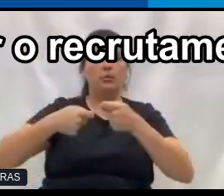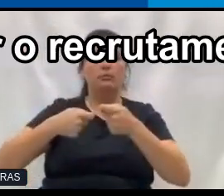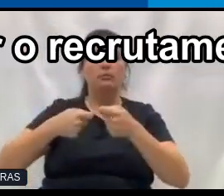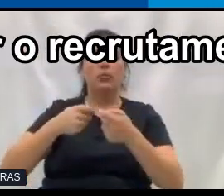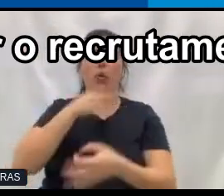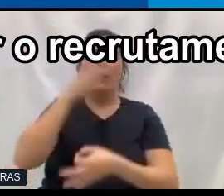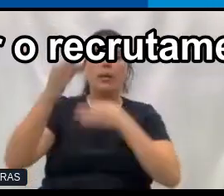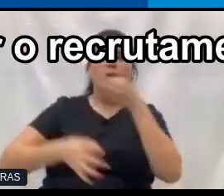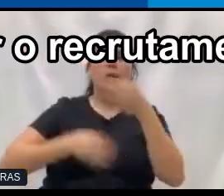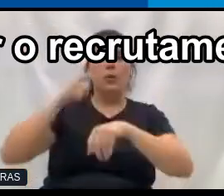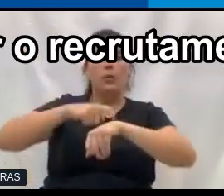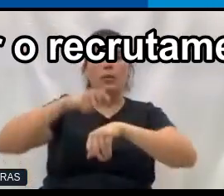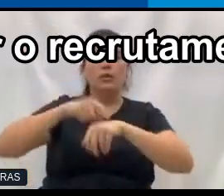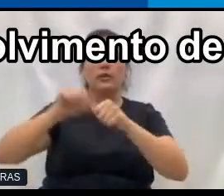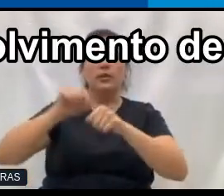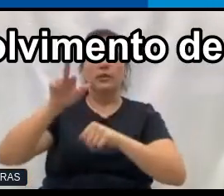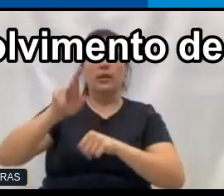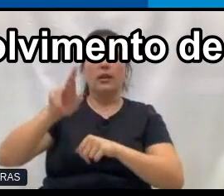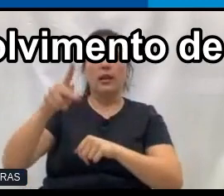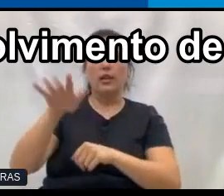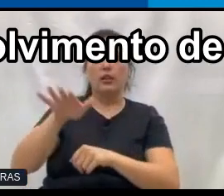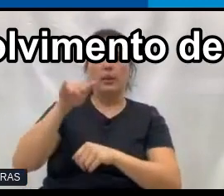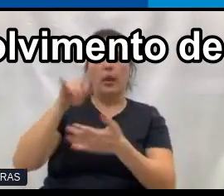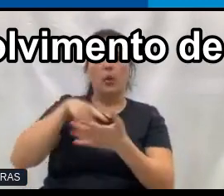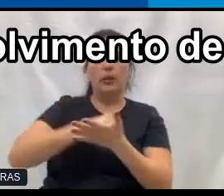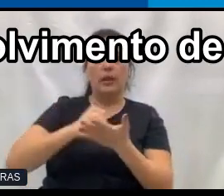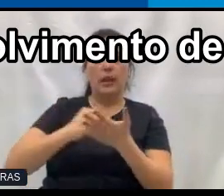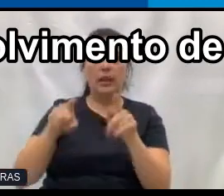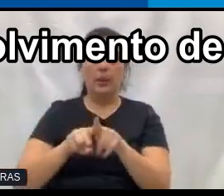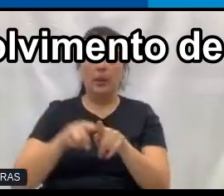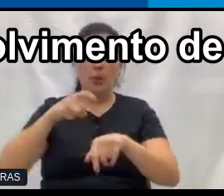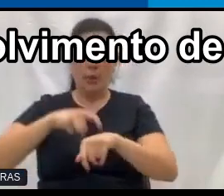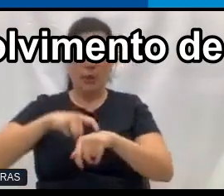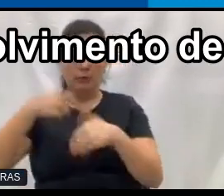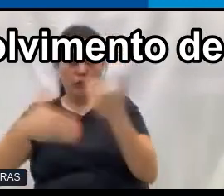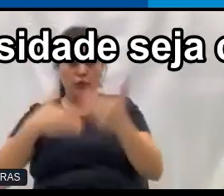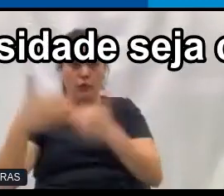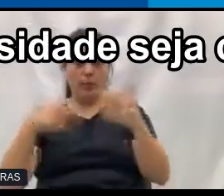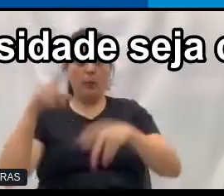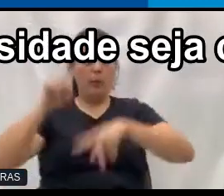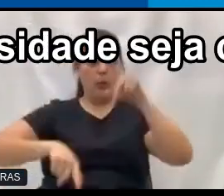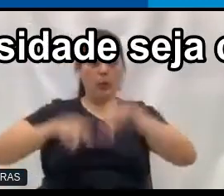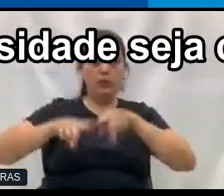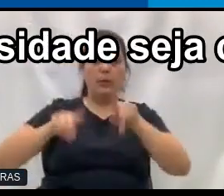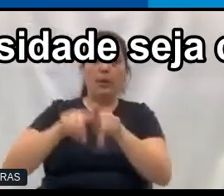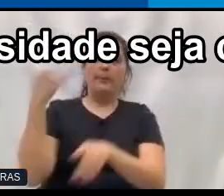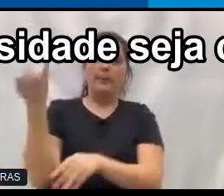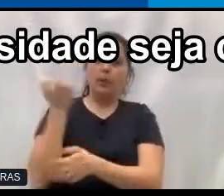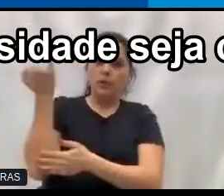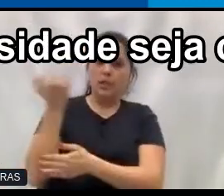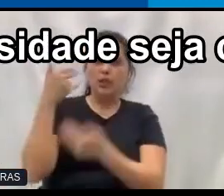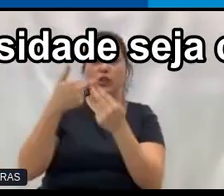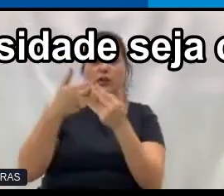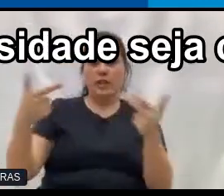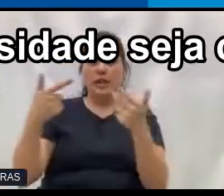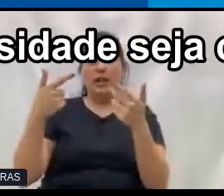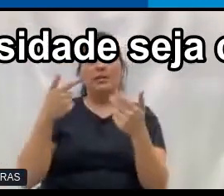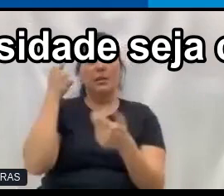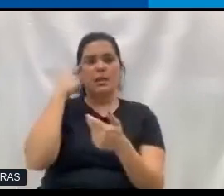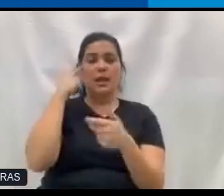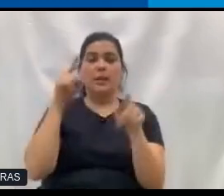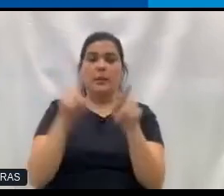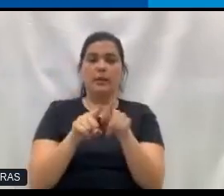vista na hora de fazer o recrutamento de uma pessoa, seja na hora de fazer o desenvolvimento de um produto. É muito importante que a diversidade seja considerada.